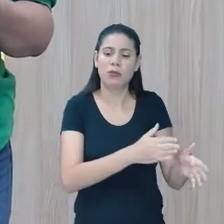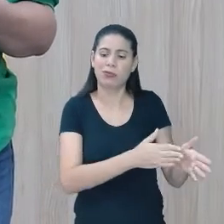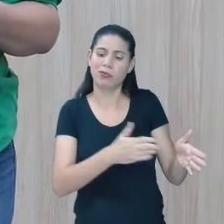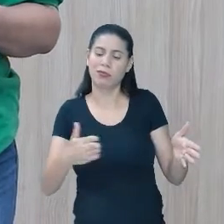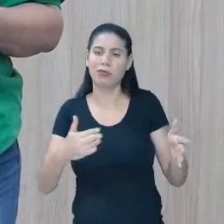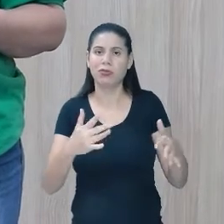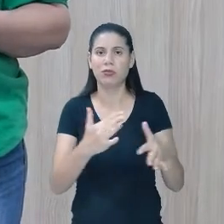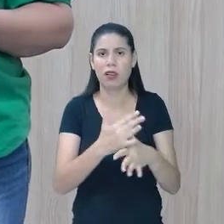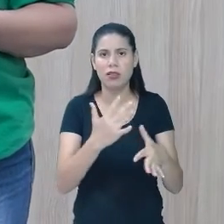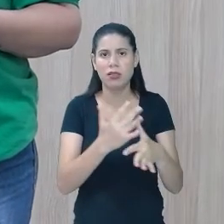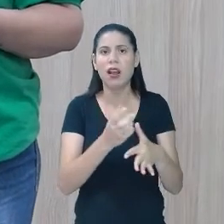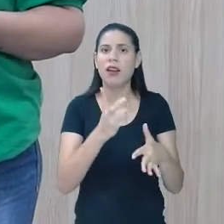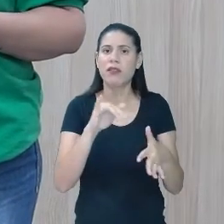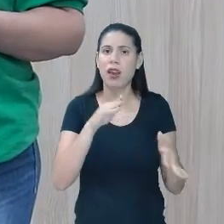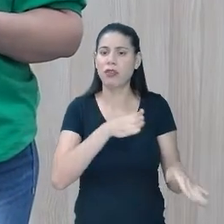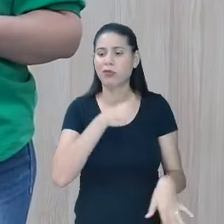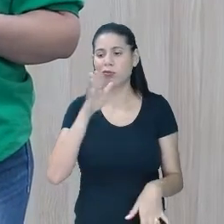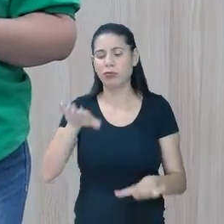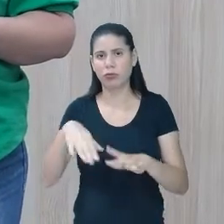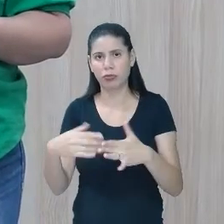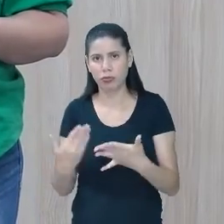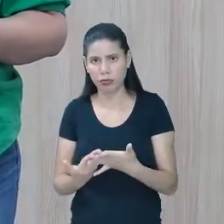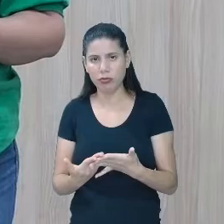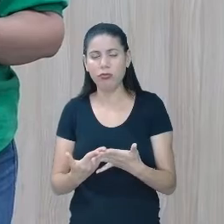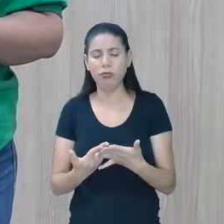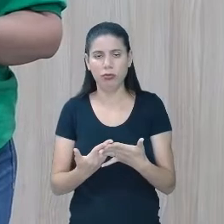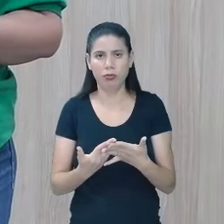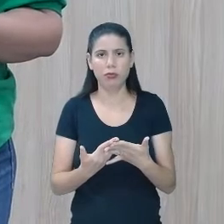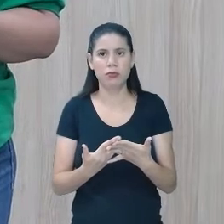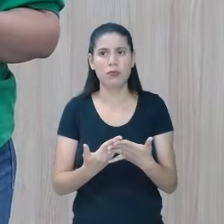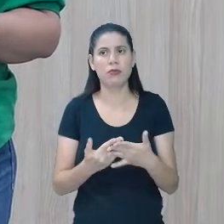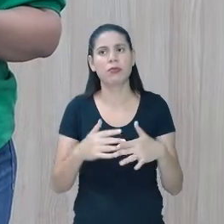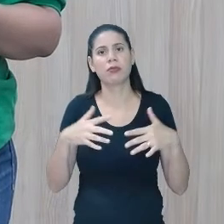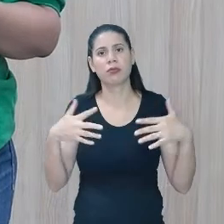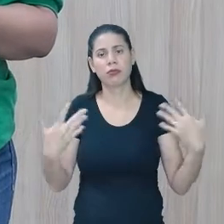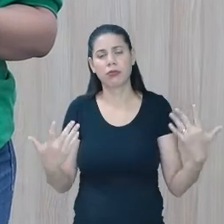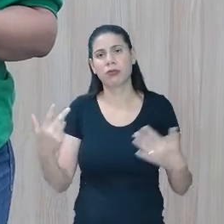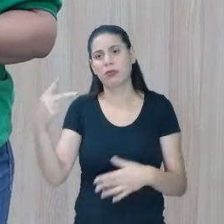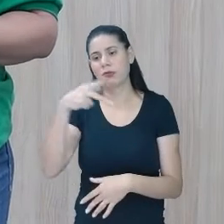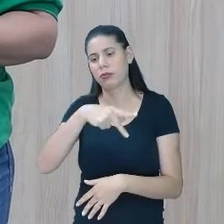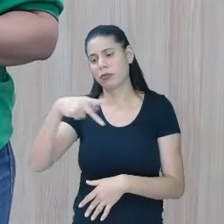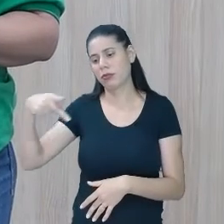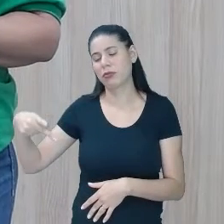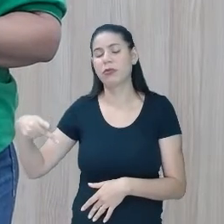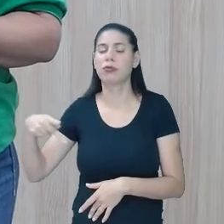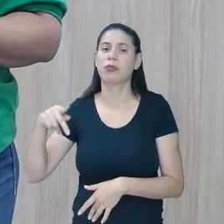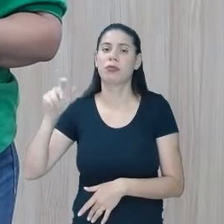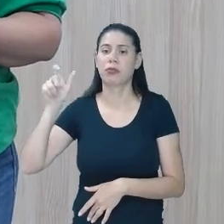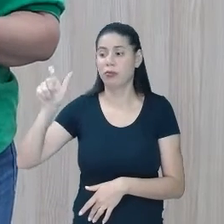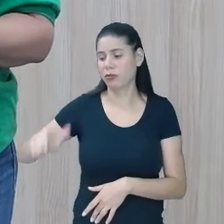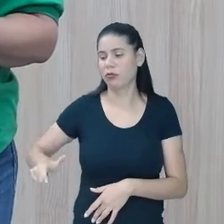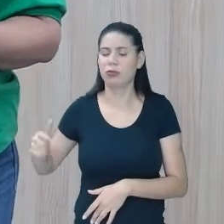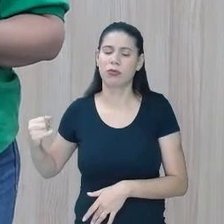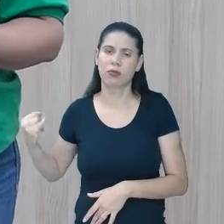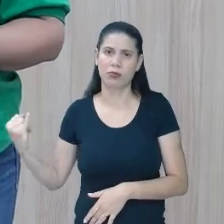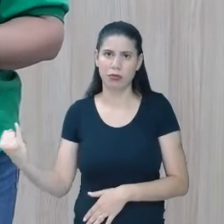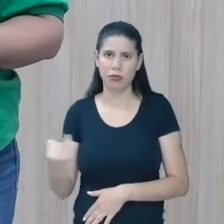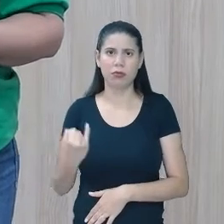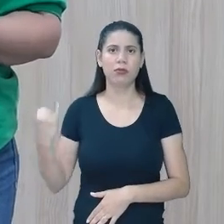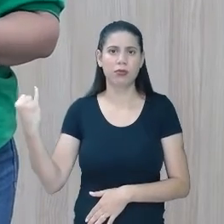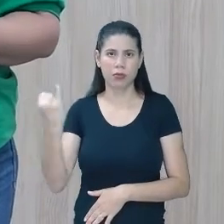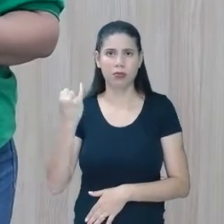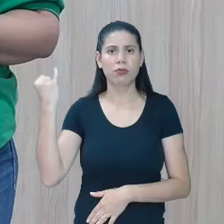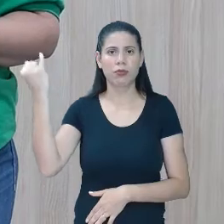passar um curto período de tempo ali naquela escola. Então, o professor é a peça fundamental